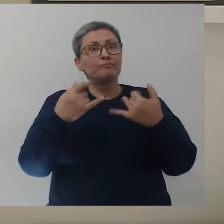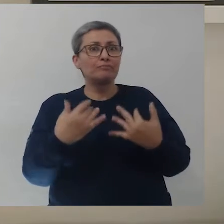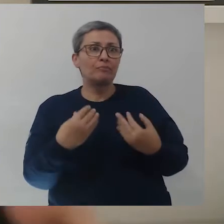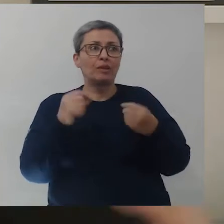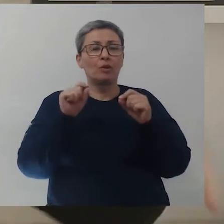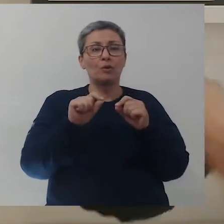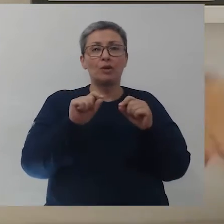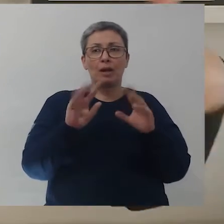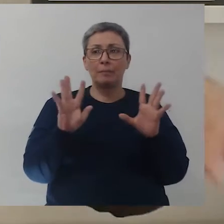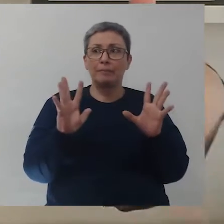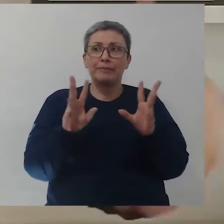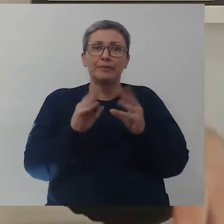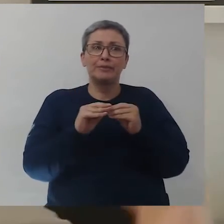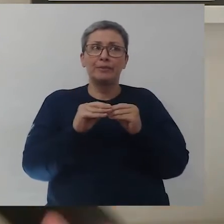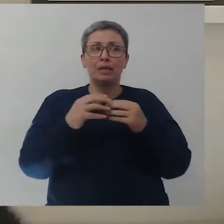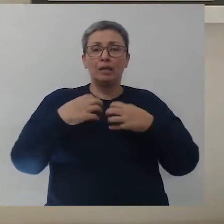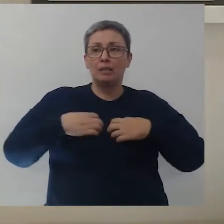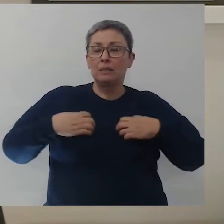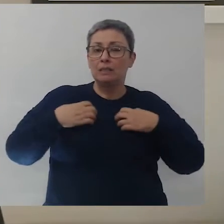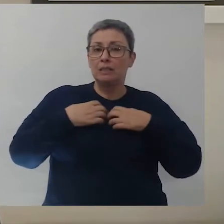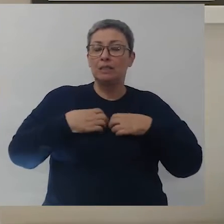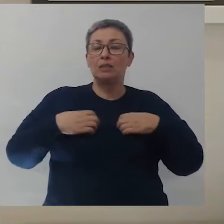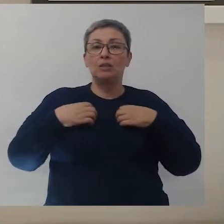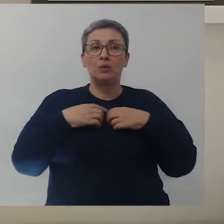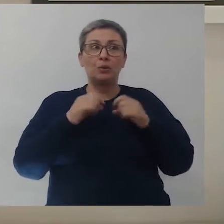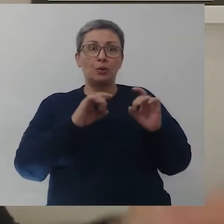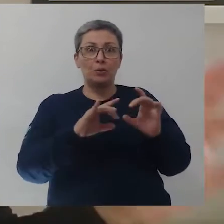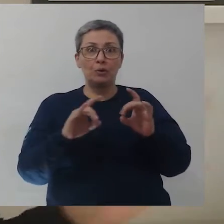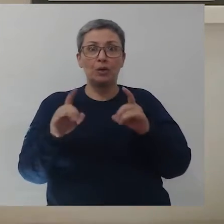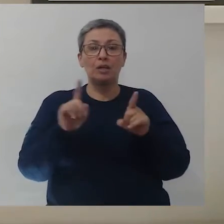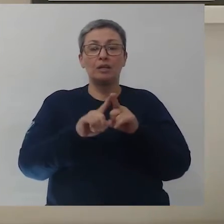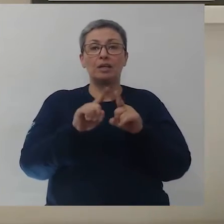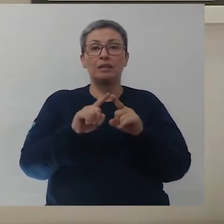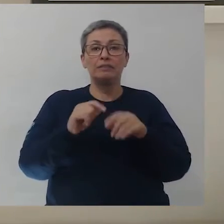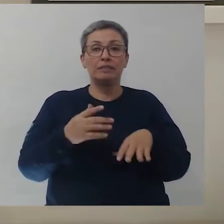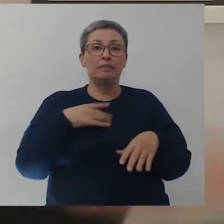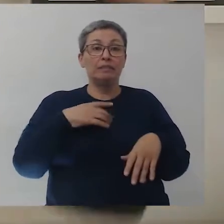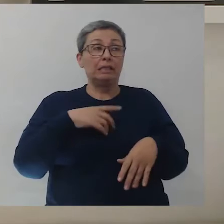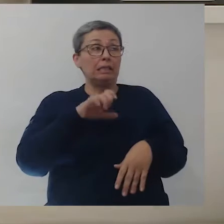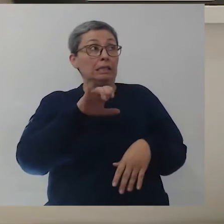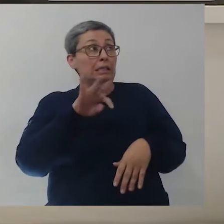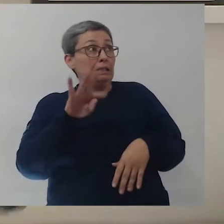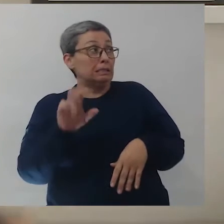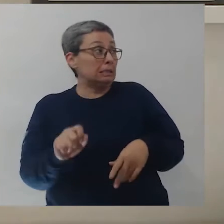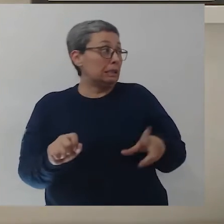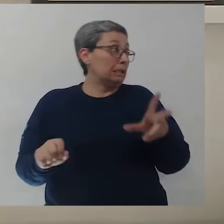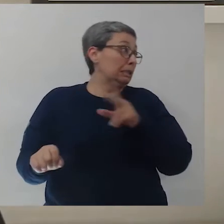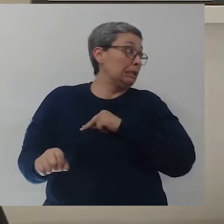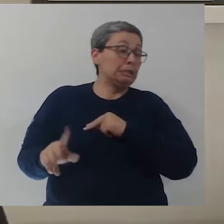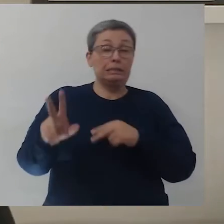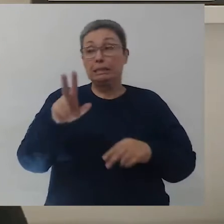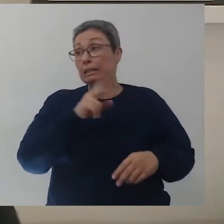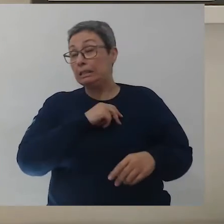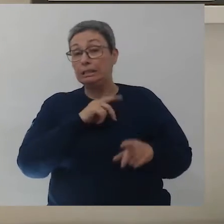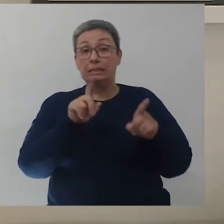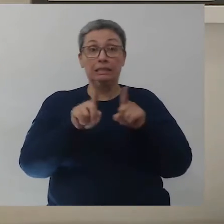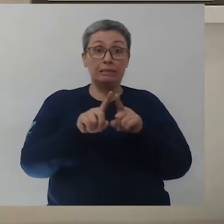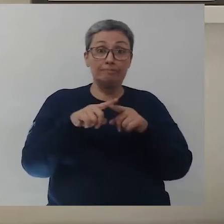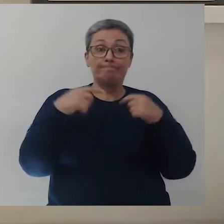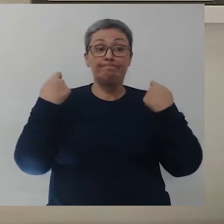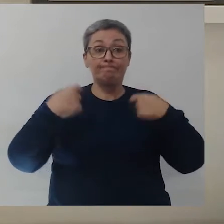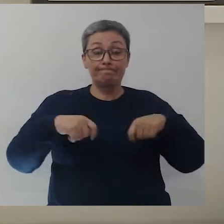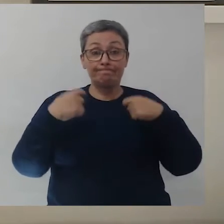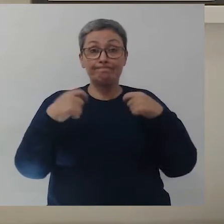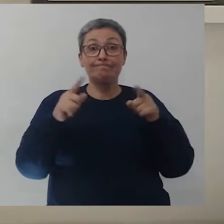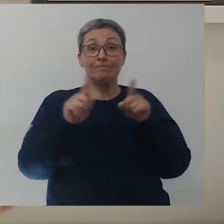falar, né, pra diminuir a tensão do dia a dia, o que a gente passou foi eita pra jeita, não verdade? A gente teve